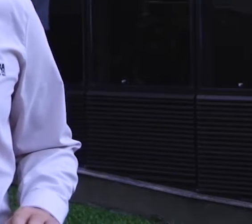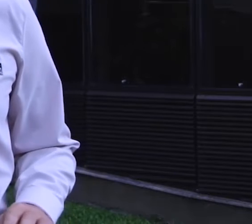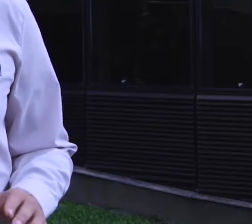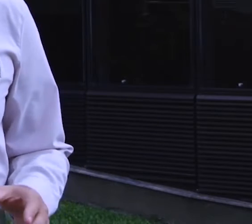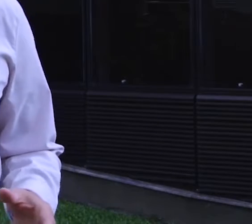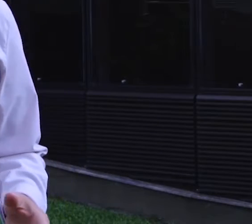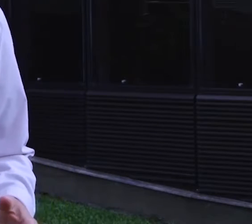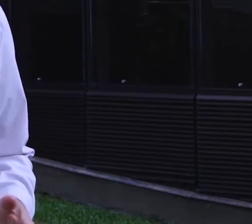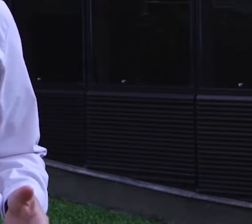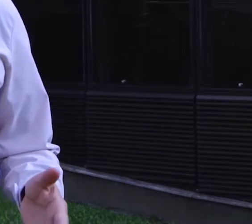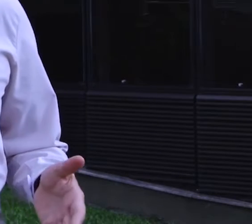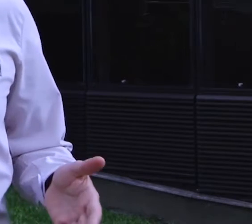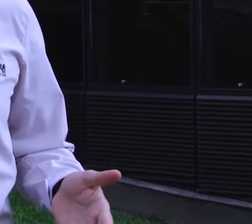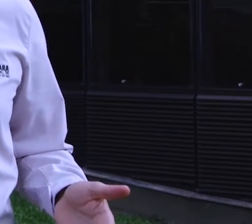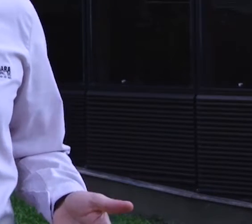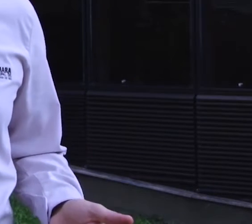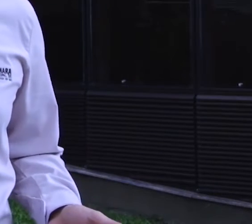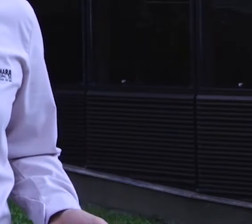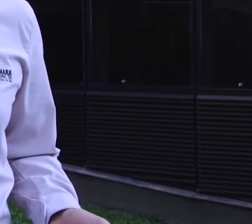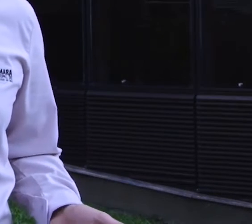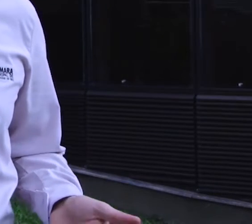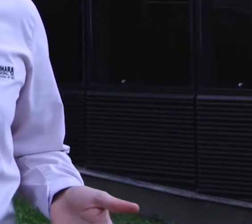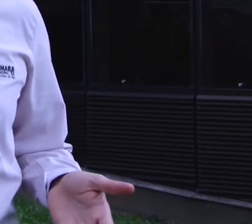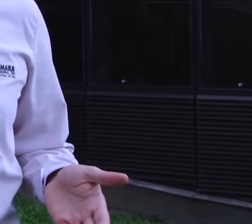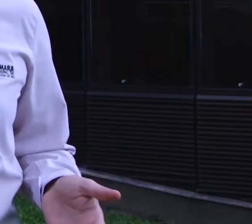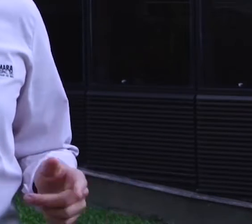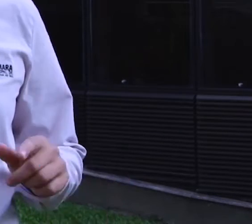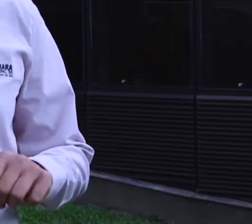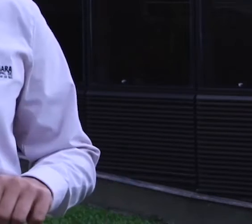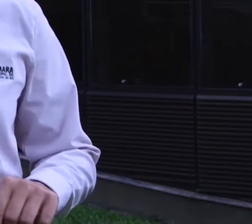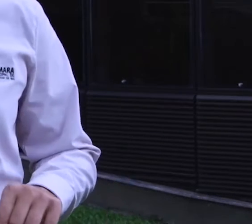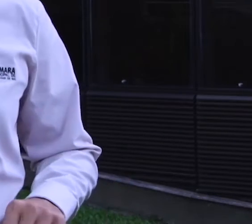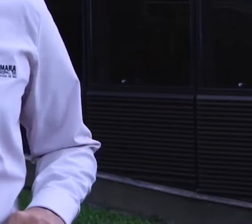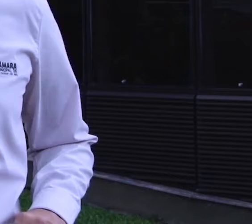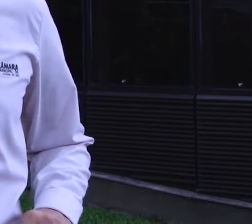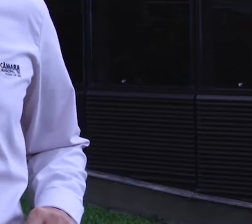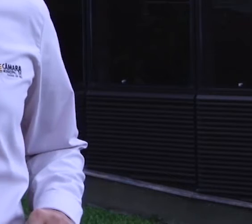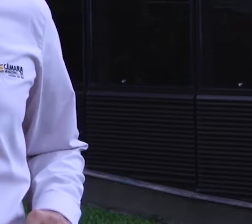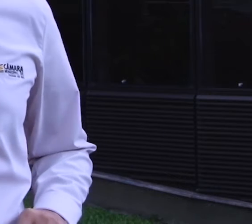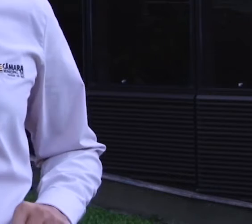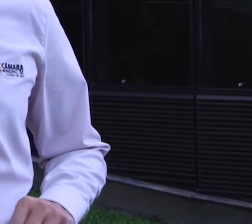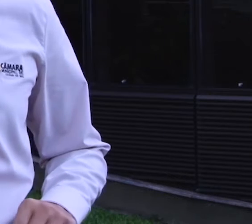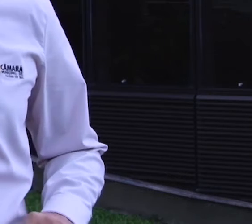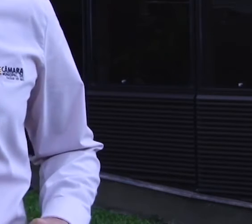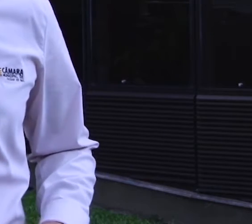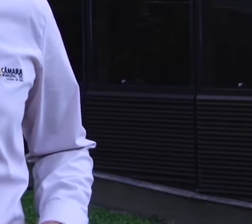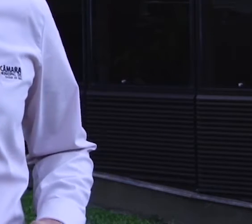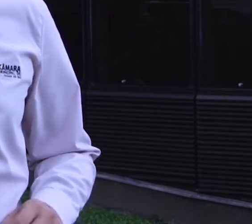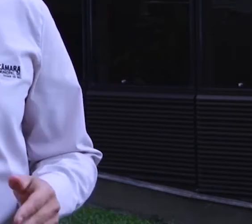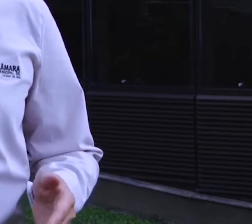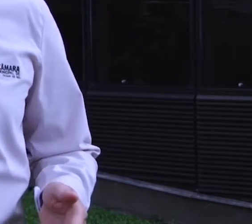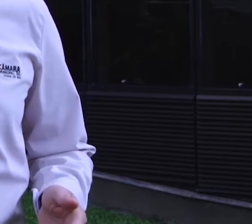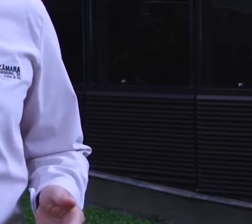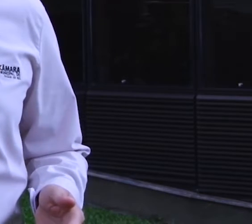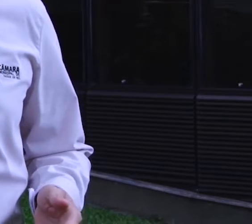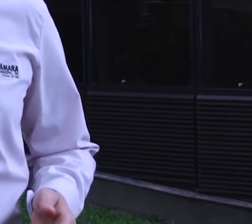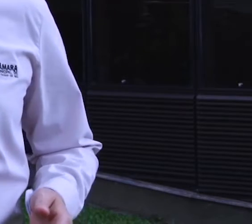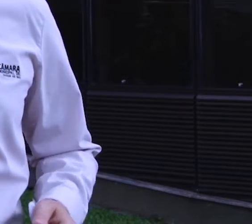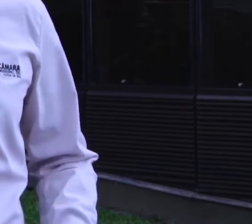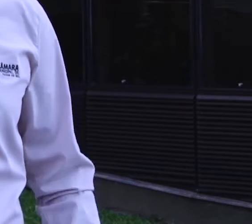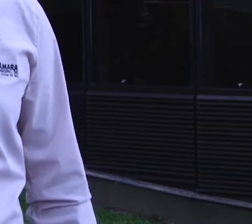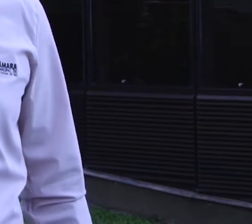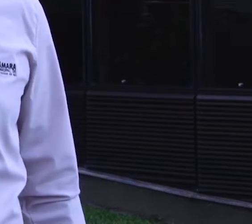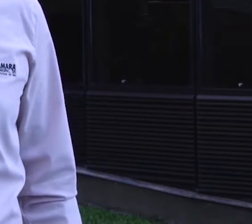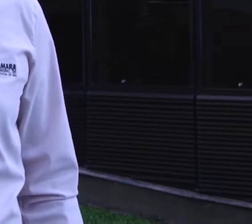PCdoB, representou a Câmara de Vereadores na primeira reunião deste ano do Parlamento Regional, que aconteceu